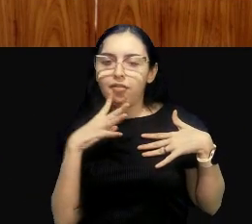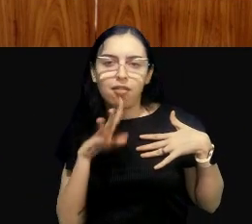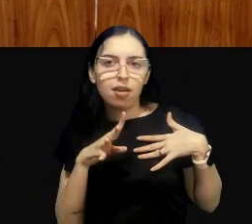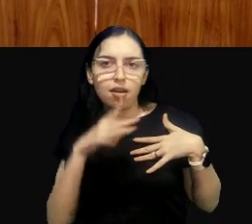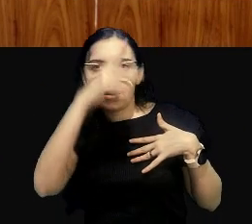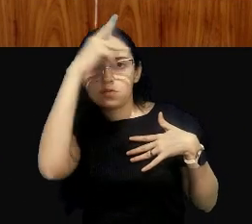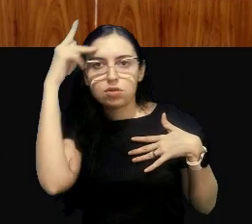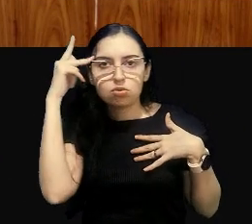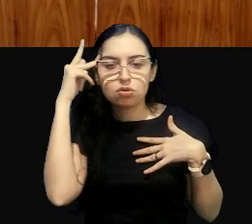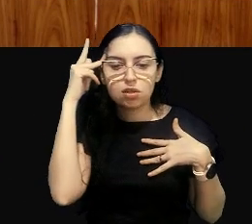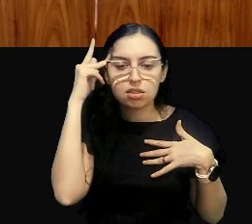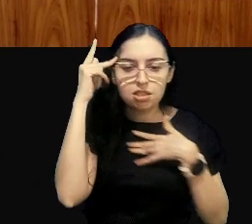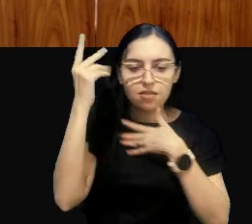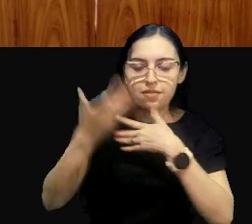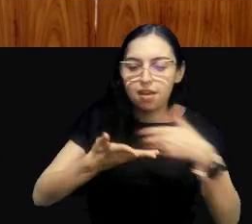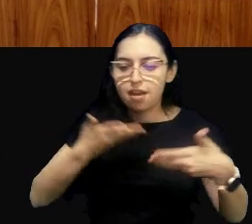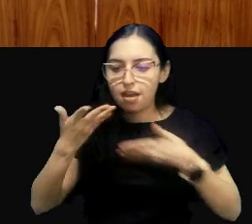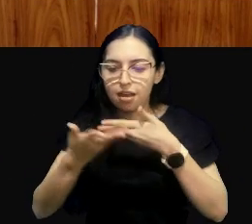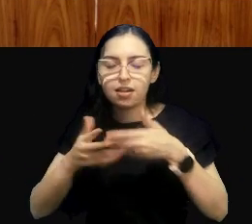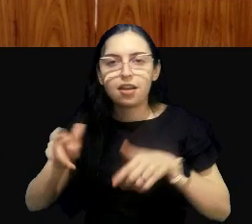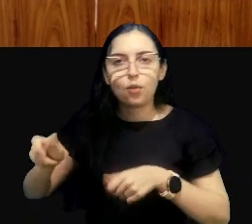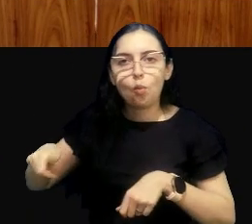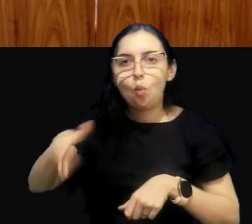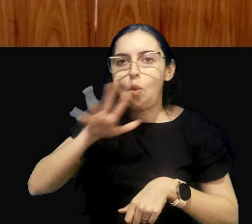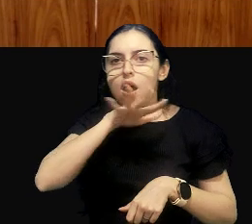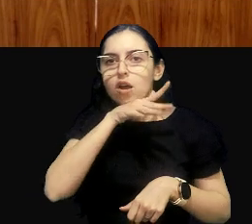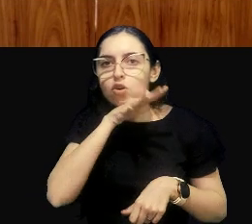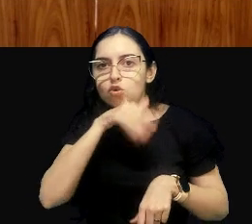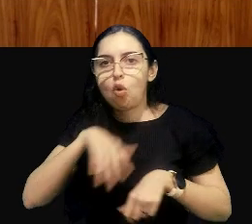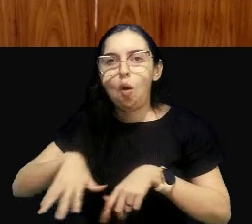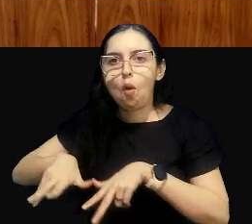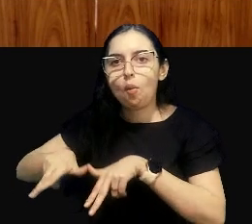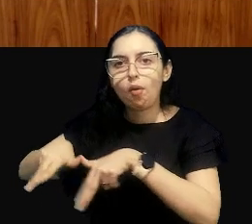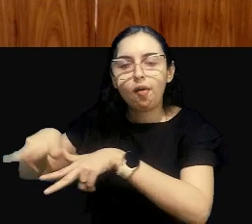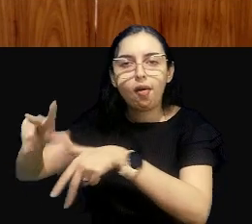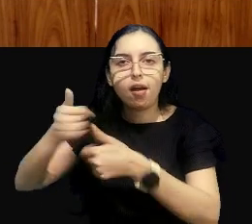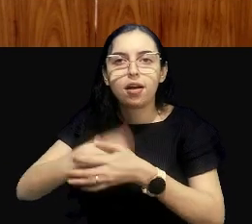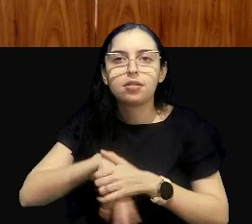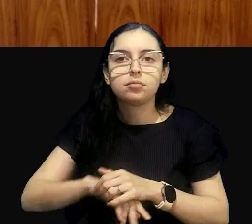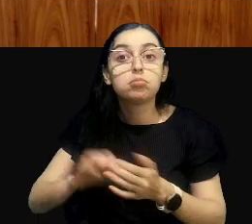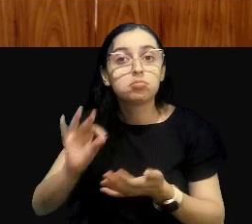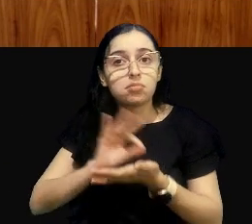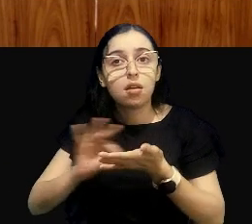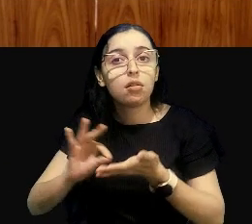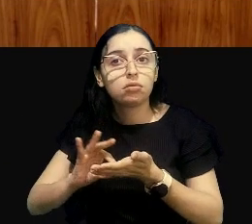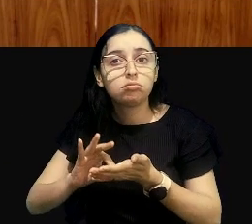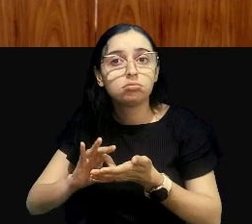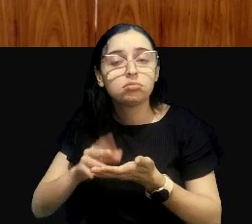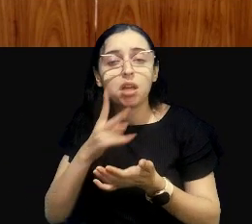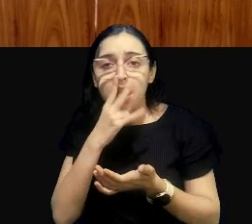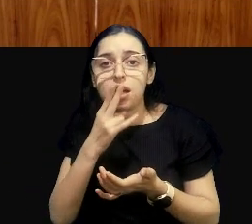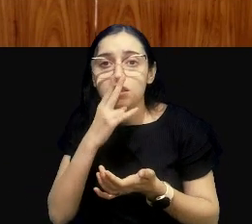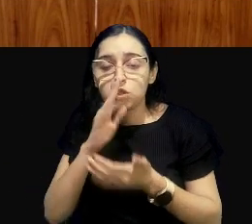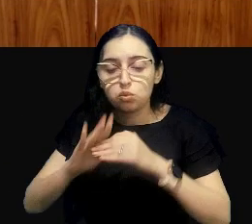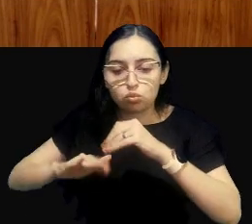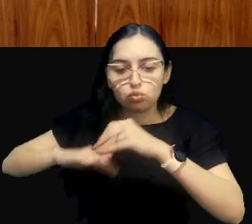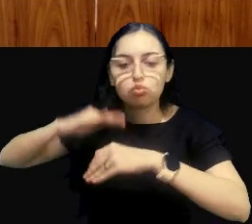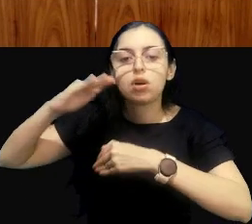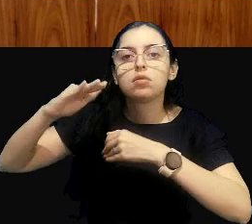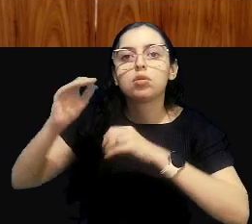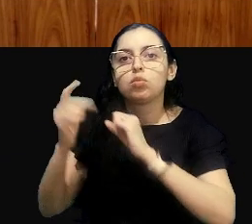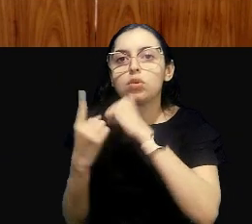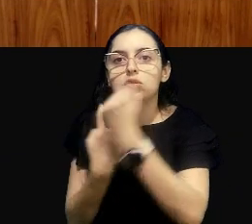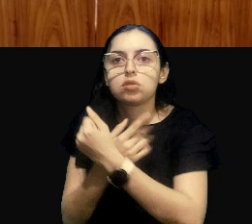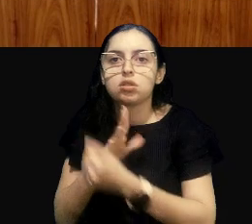convivem, passeiam com os cachorros, etc. Então, colocar isso na ponta do lápis, eu acho que é um avanço que numa sociedade